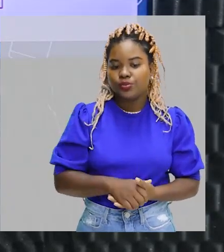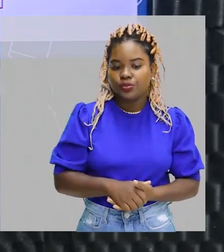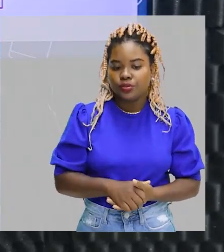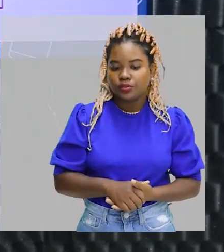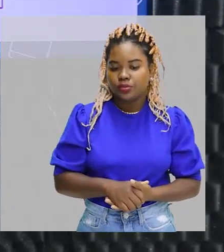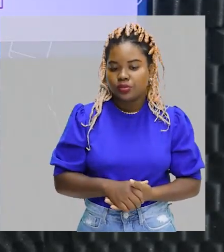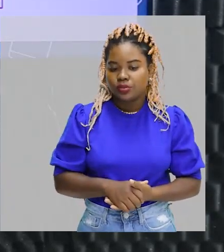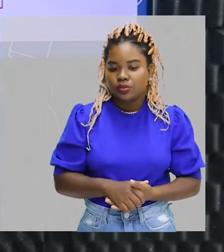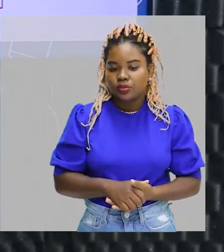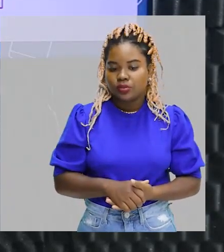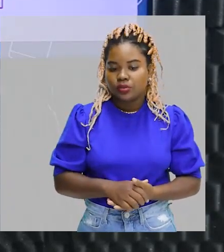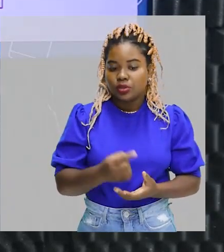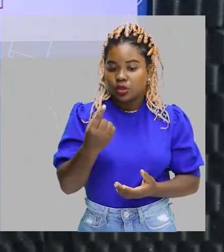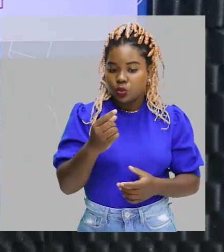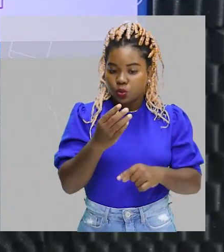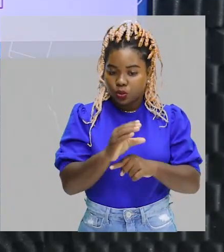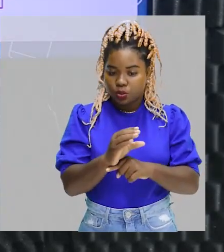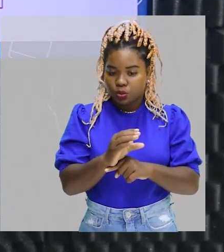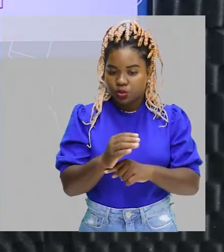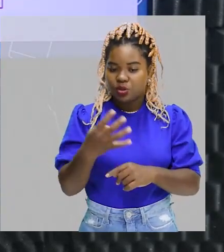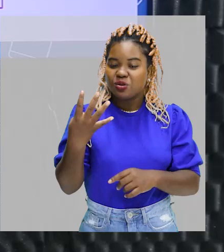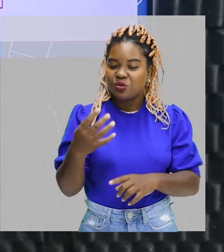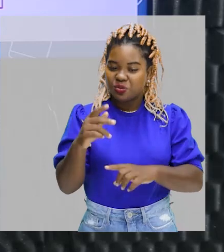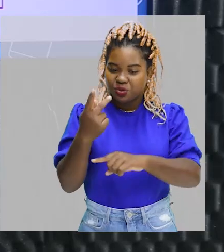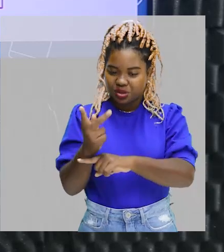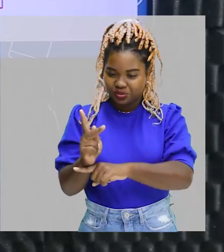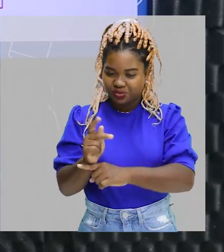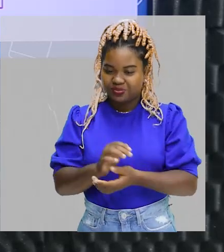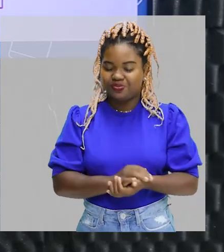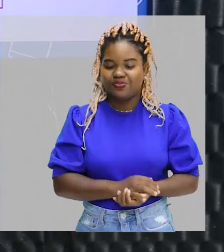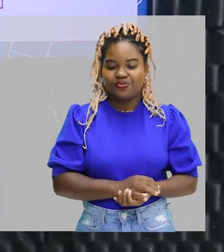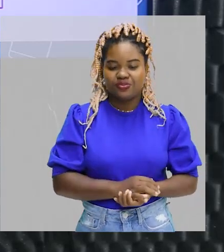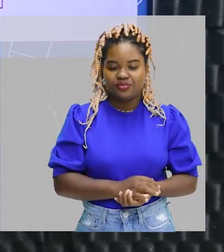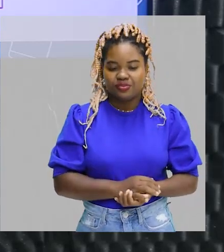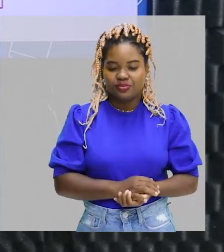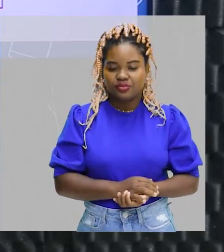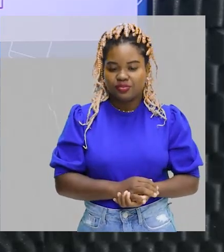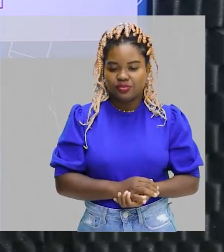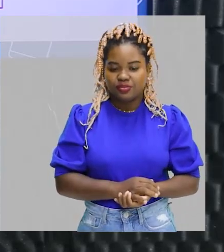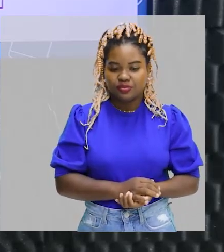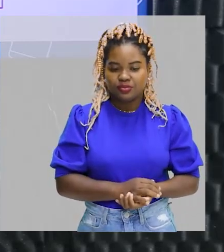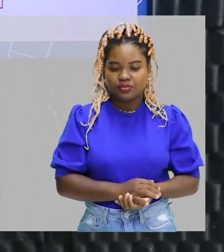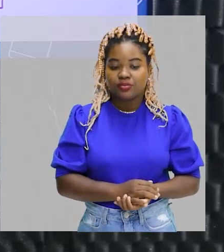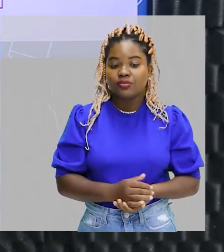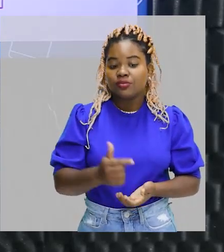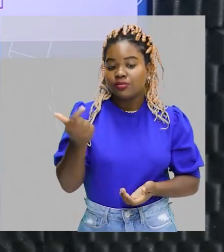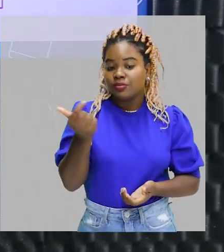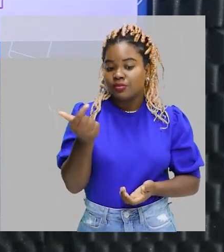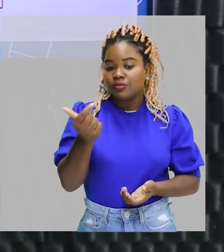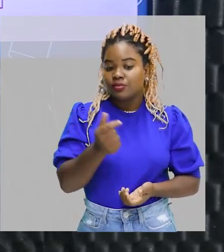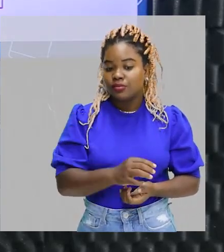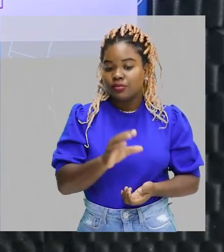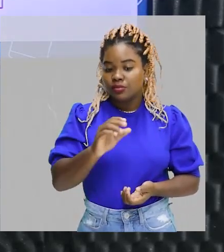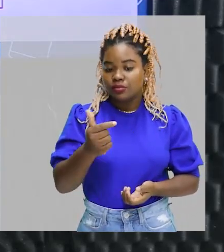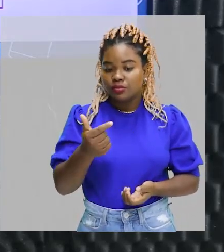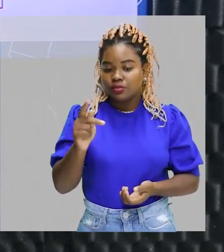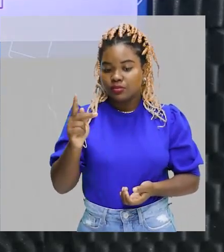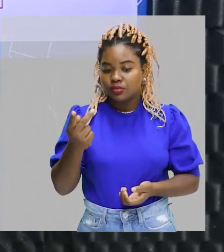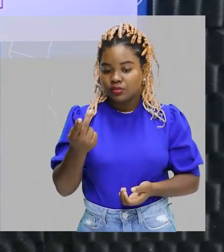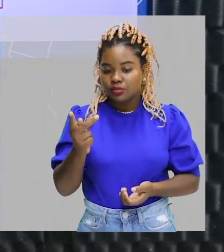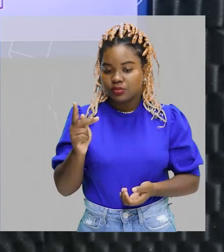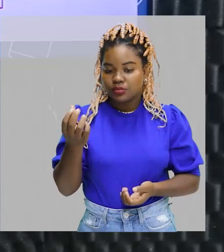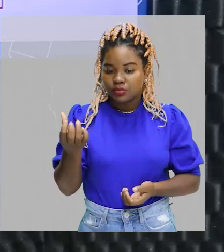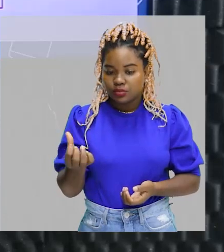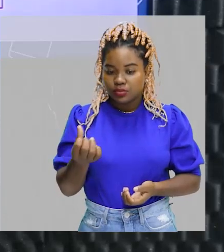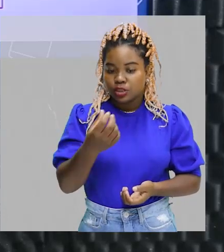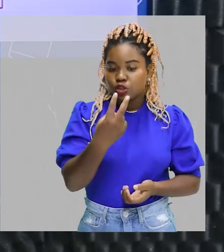Eu tenho um carbono, quatro átomos de hidrogênios. O etano, C₂H₆, são